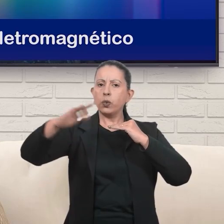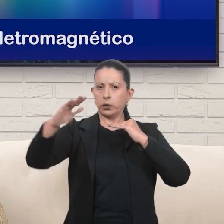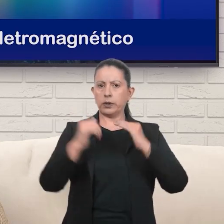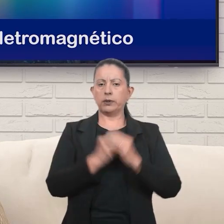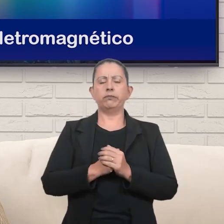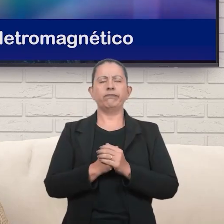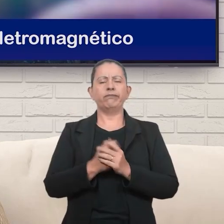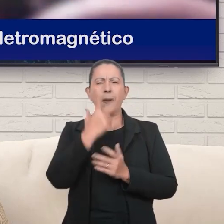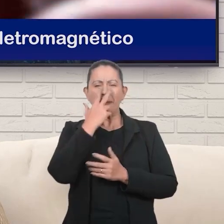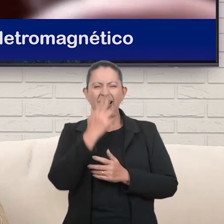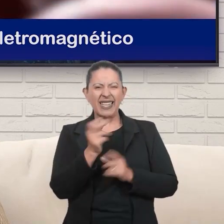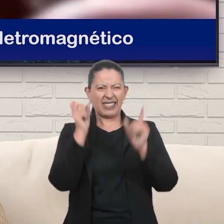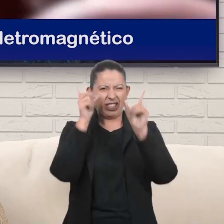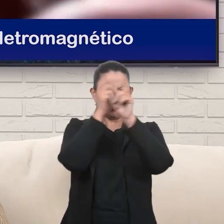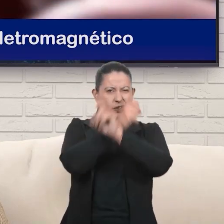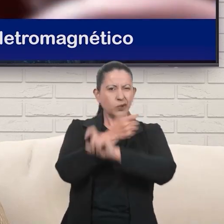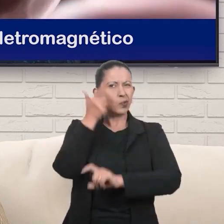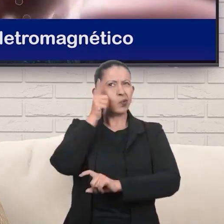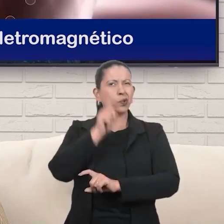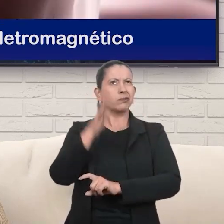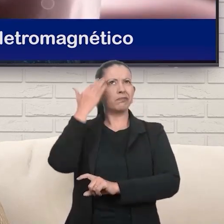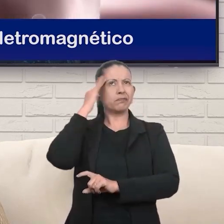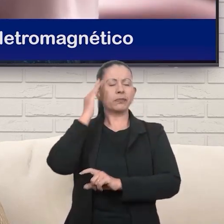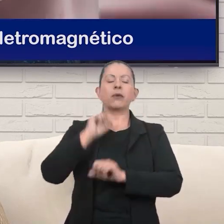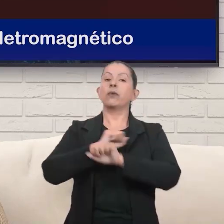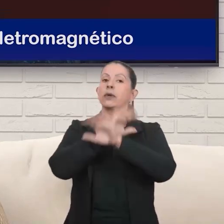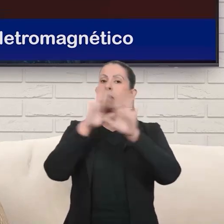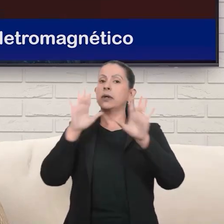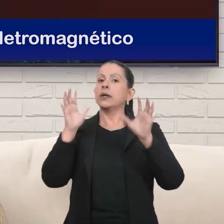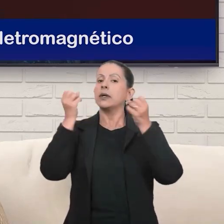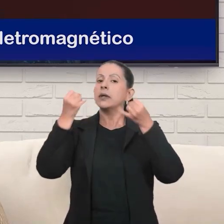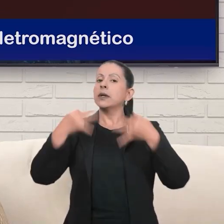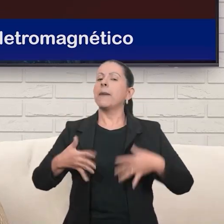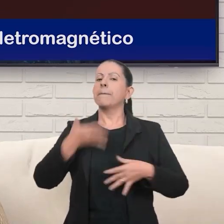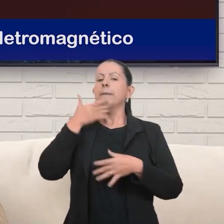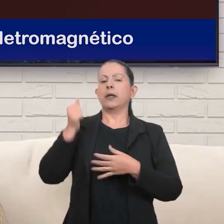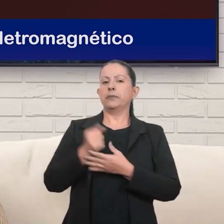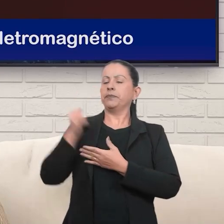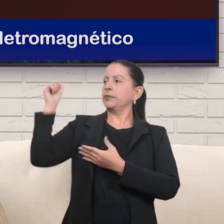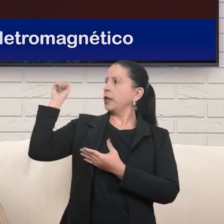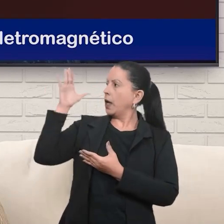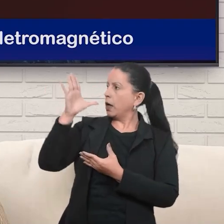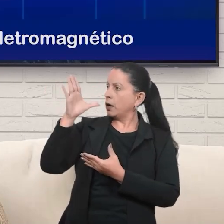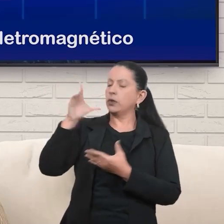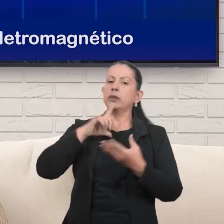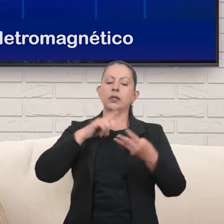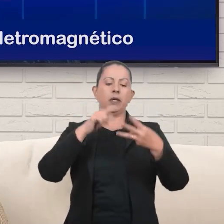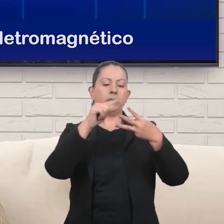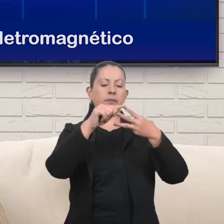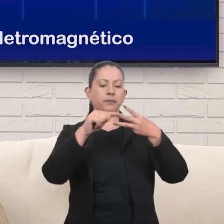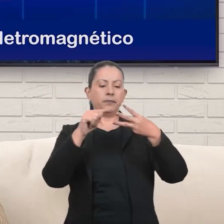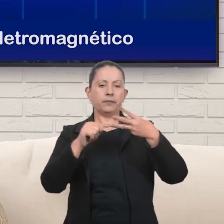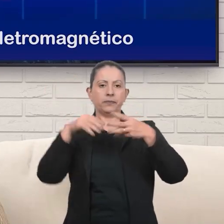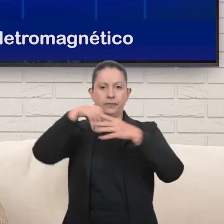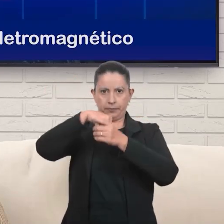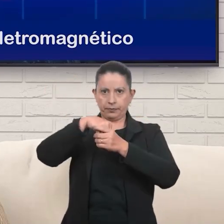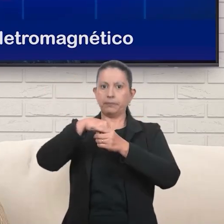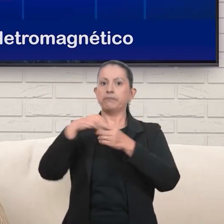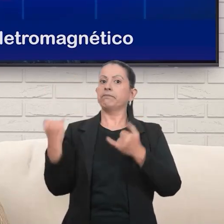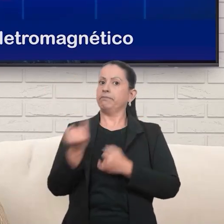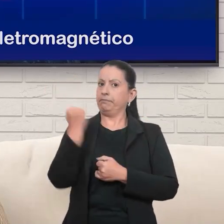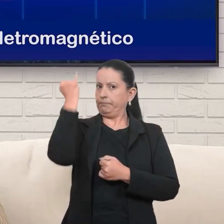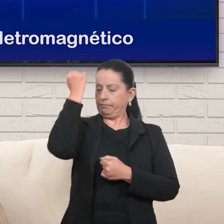Parece difícil de entender, né? Vou explicar melhor. A luz é formada por três componentes